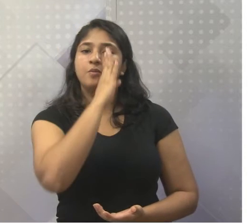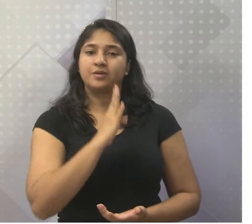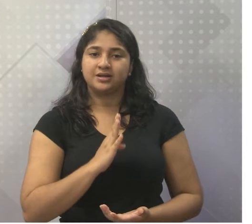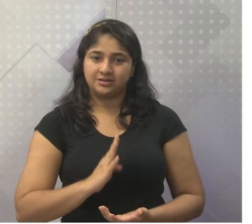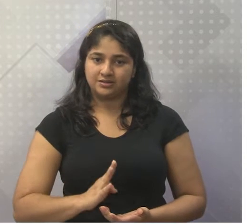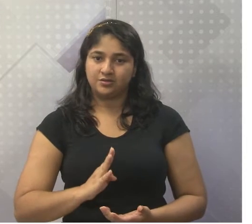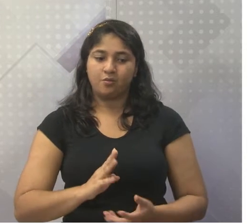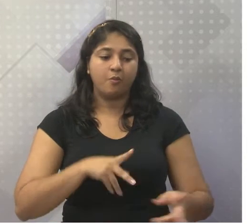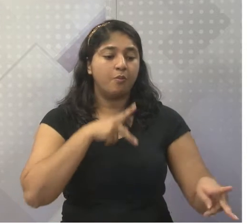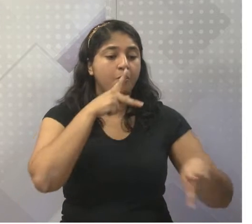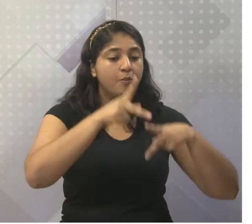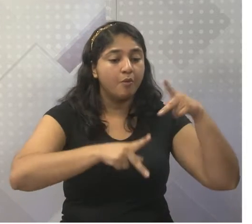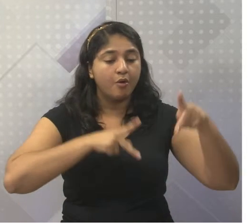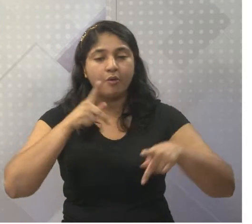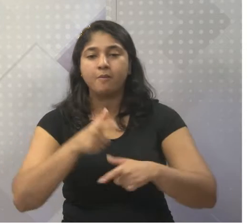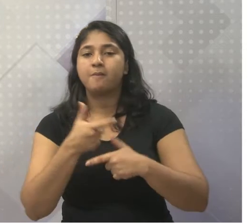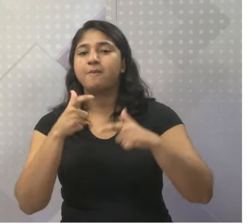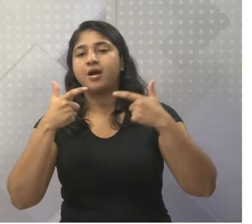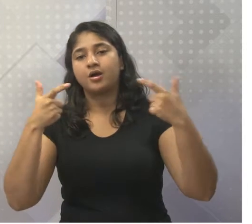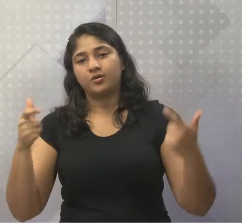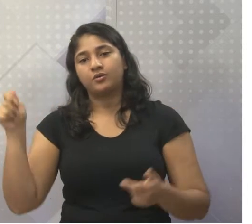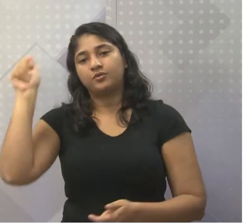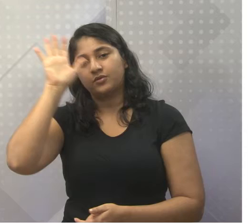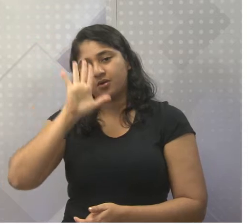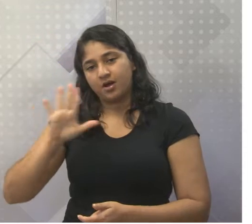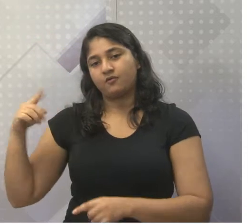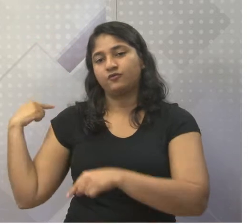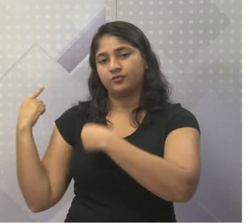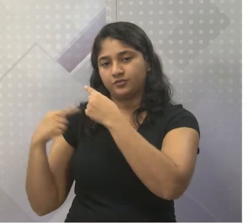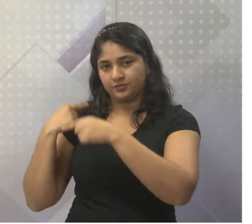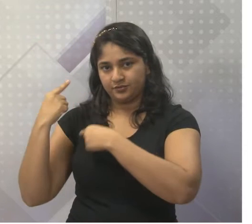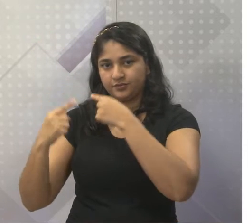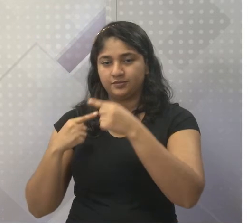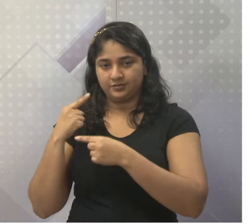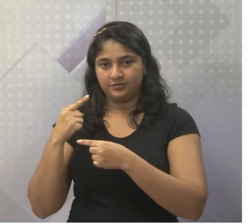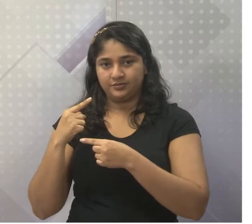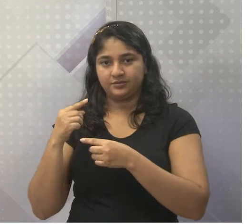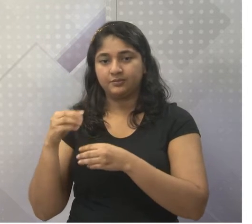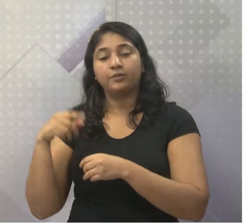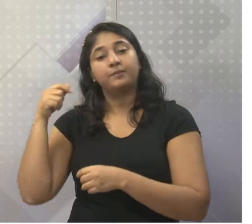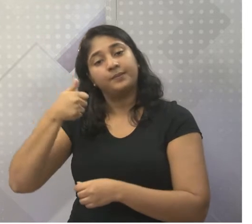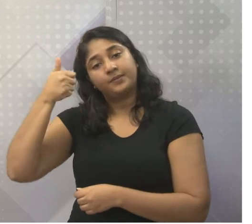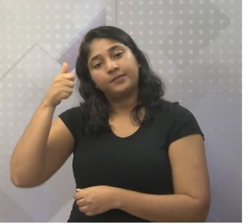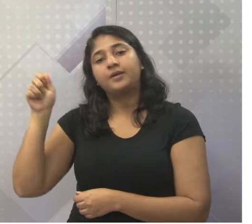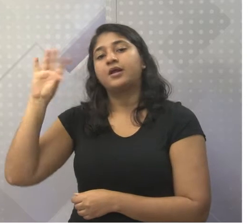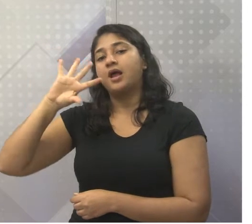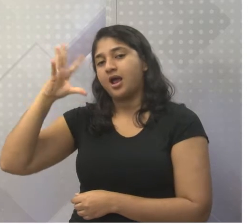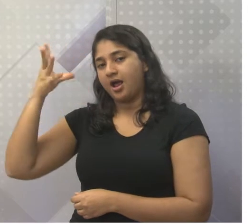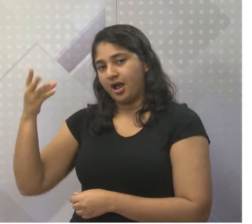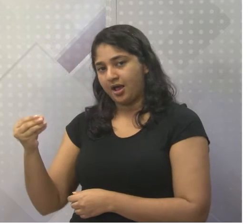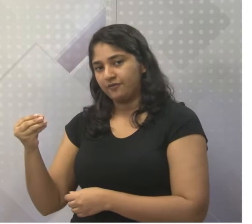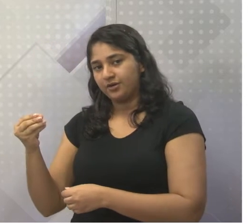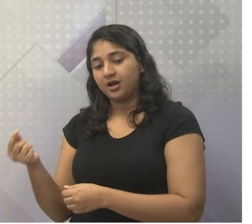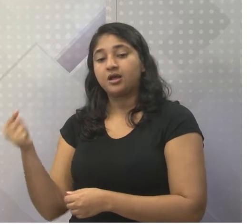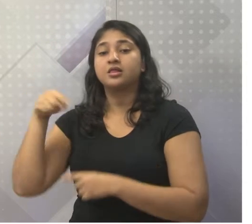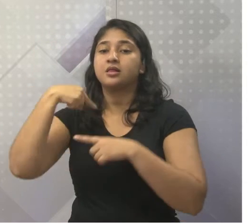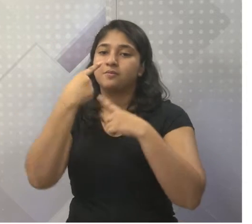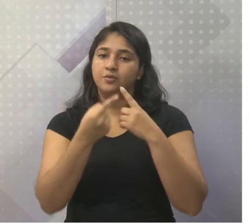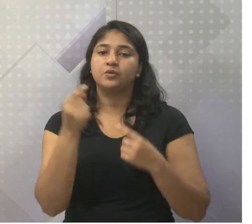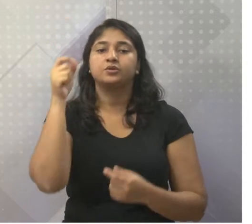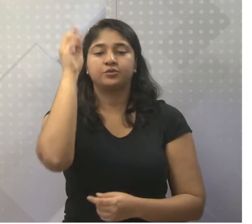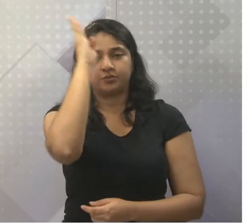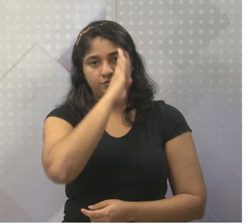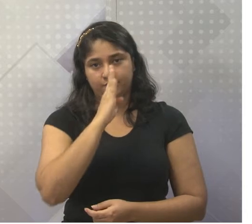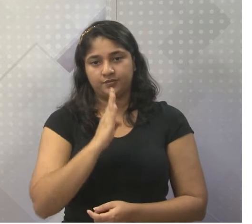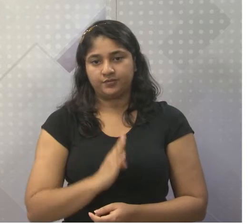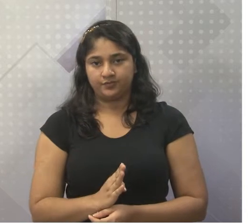população de afrodescendentes do mundo fora da África. Então, olha só, o nosso